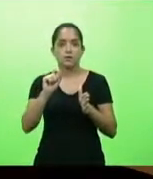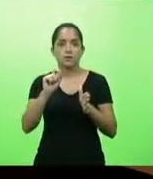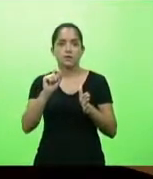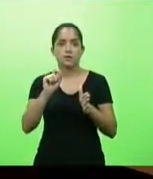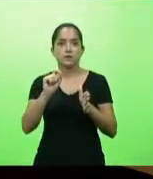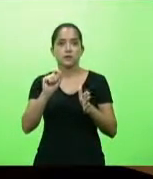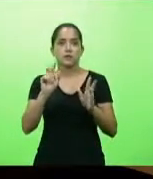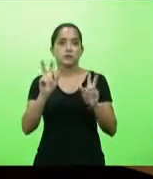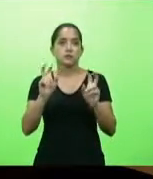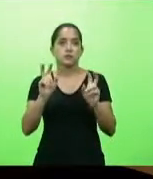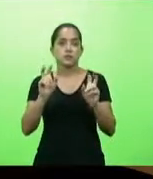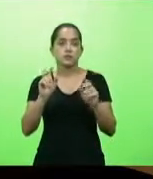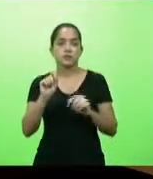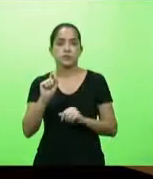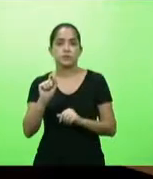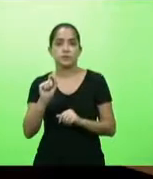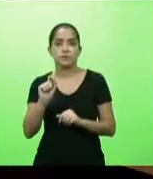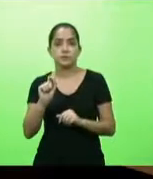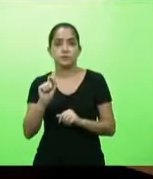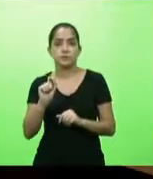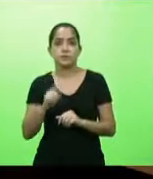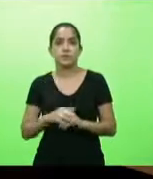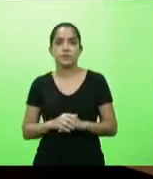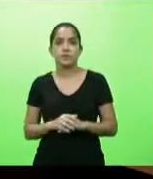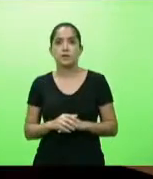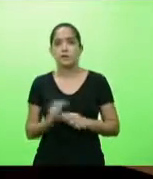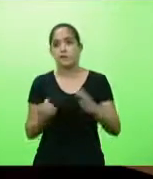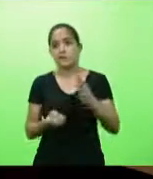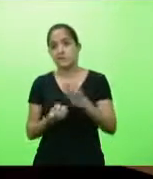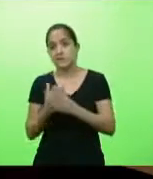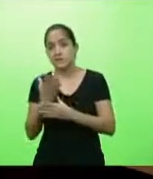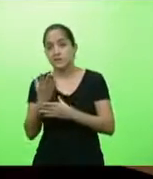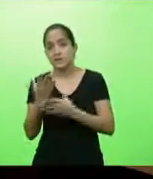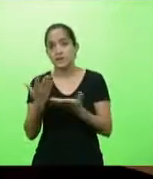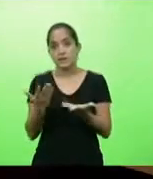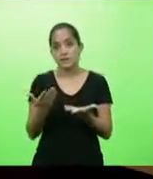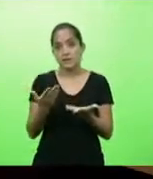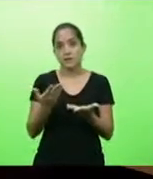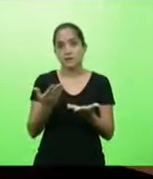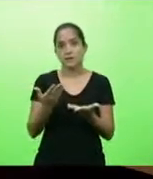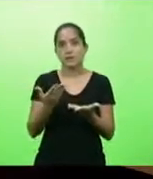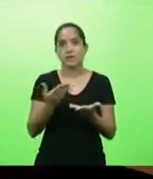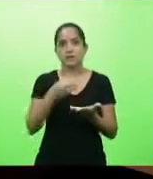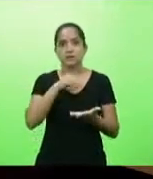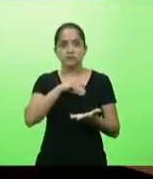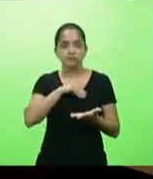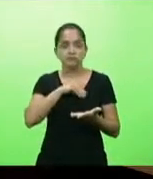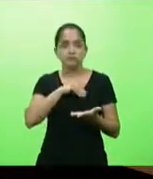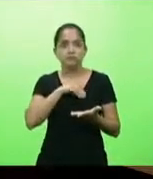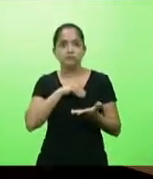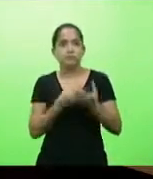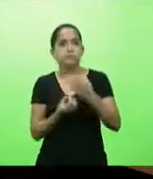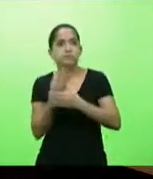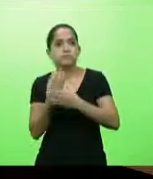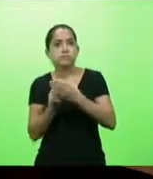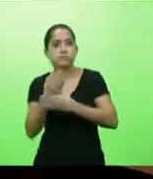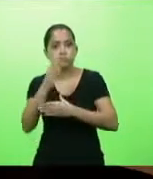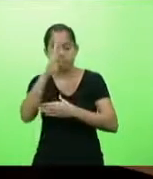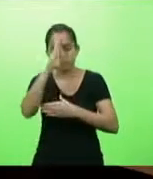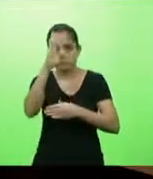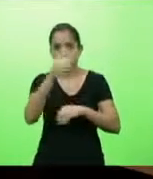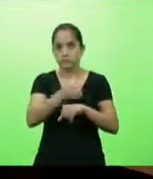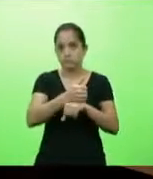que criar aí, manter uma gratificação por produtividade, principalmente dos profissionais